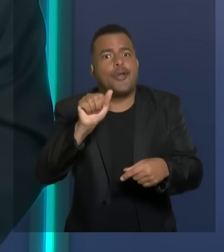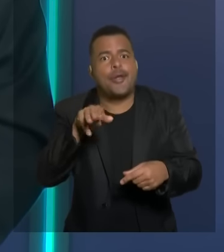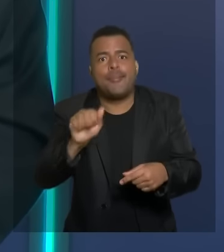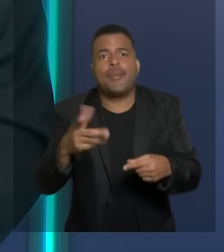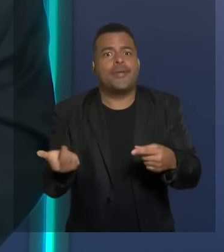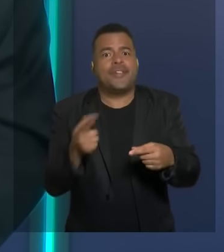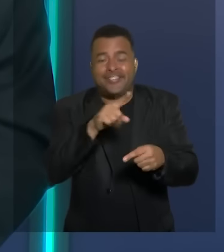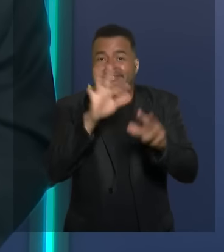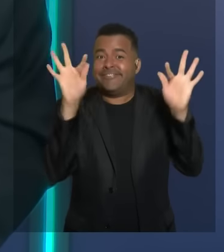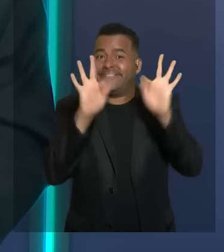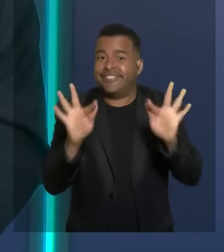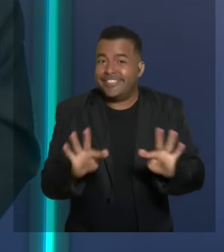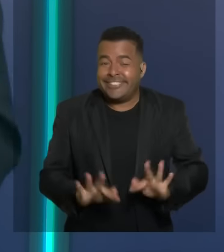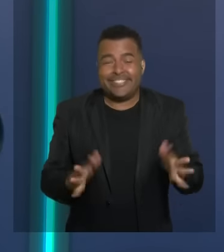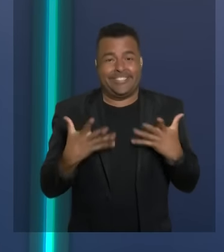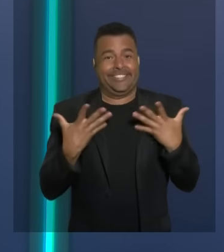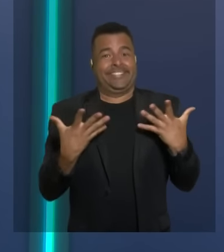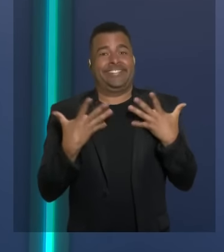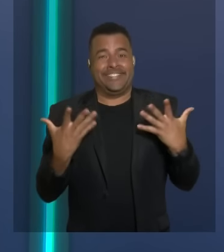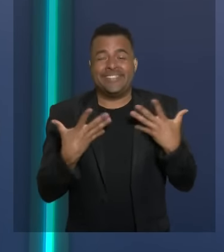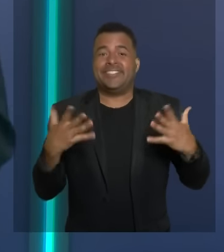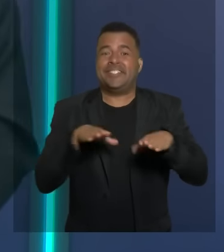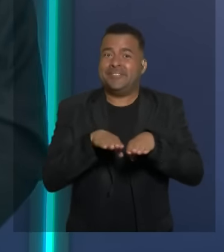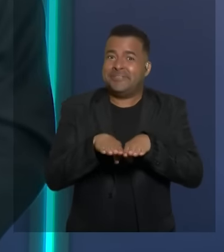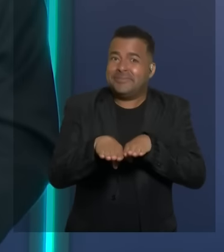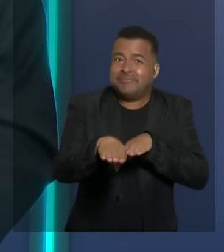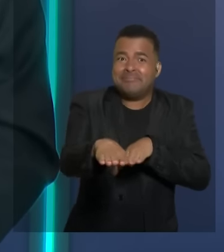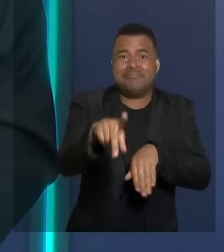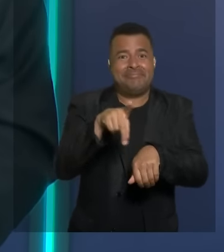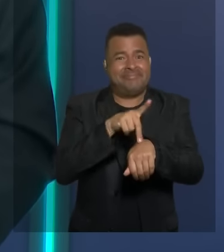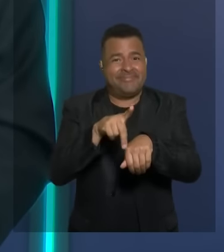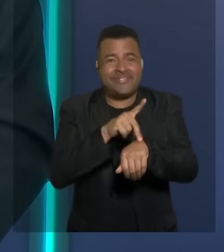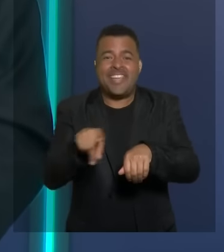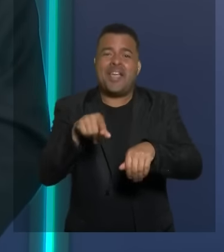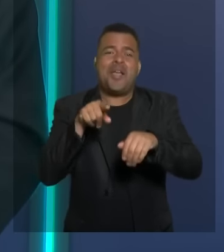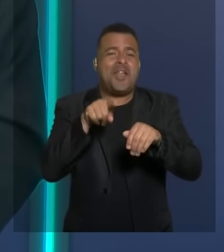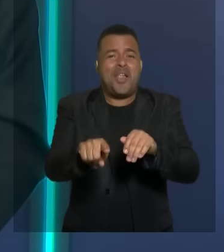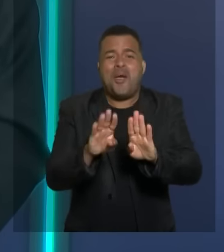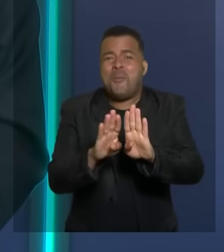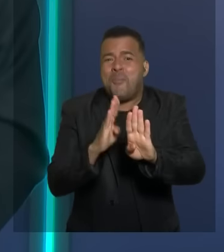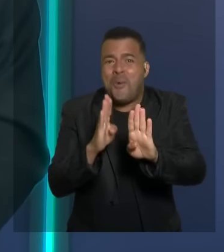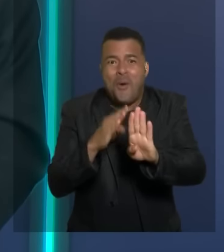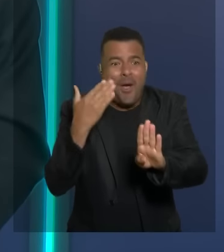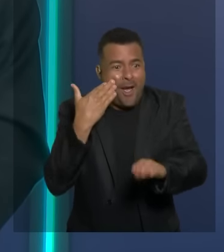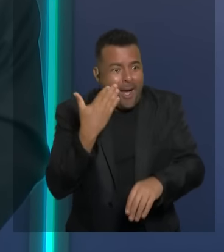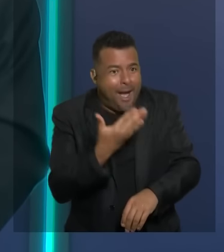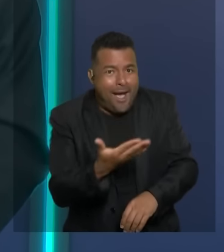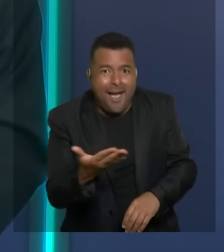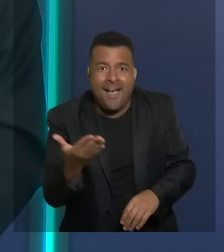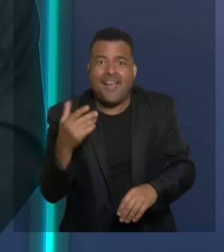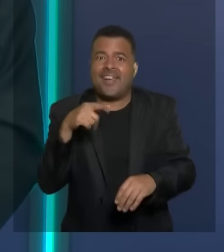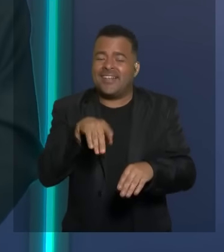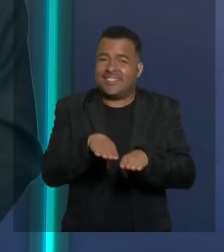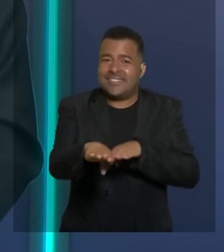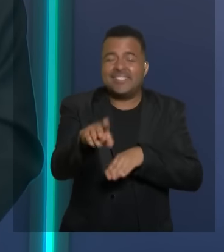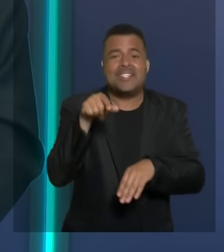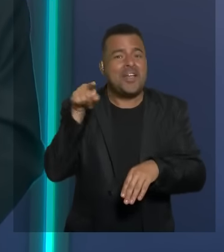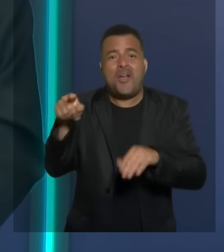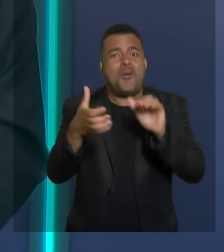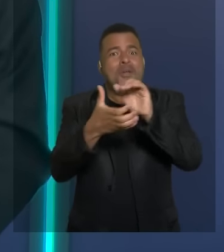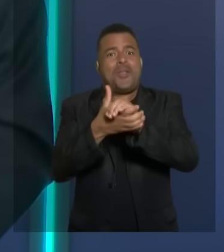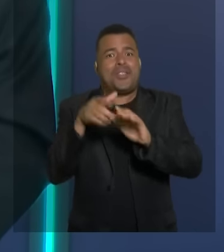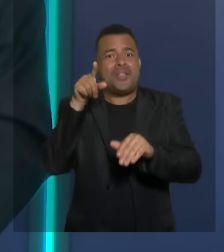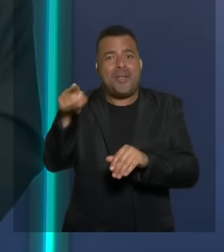feliz não está se sentindo satisfeito com asfalto na porta da sua casa o casal lá do Bateias 2